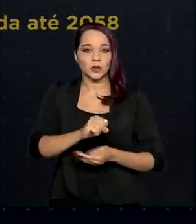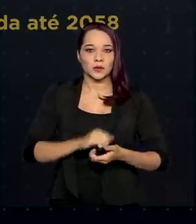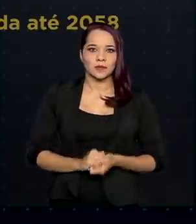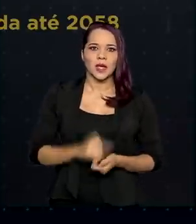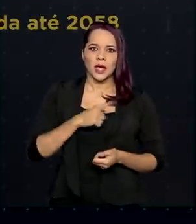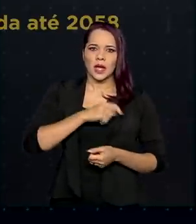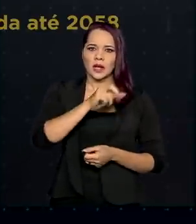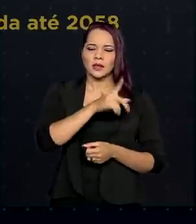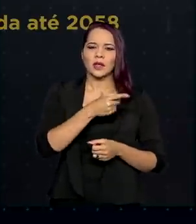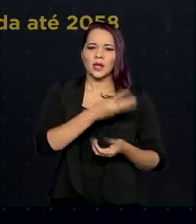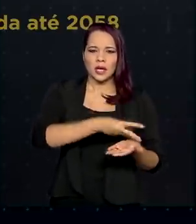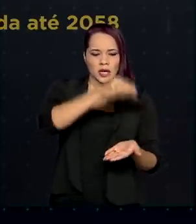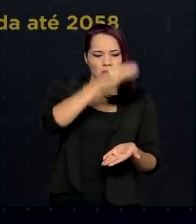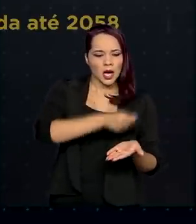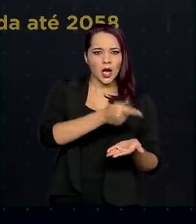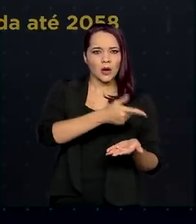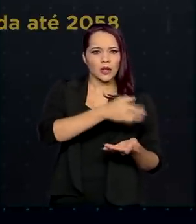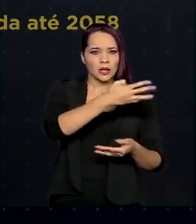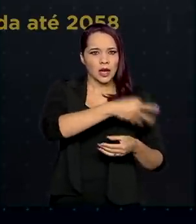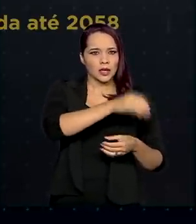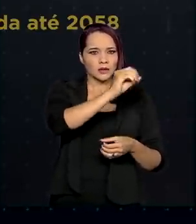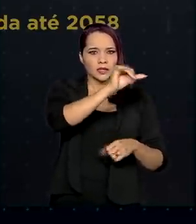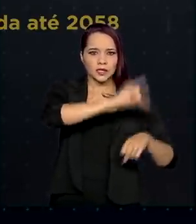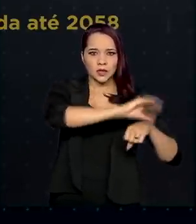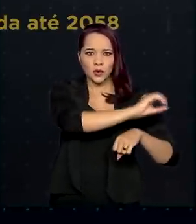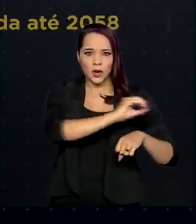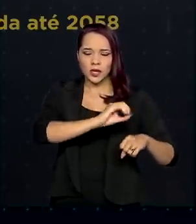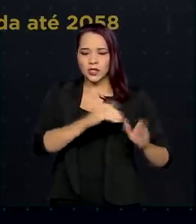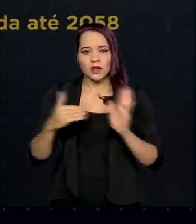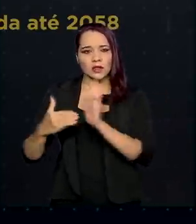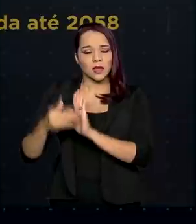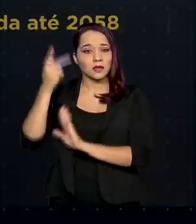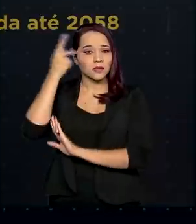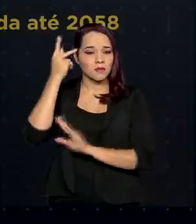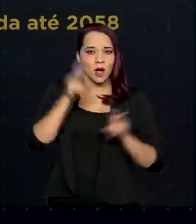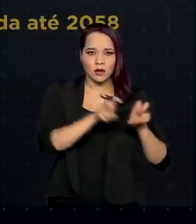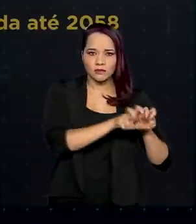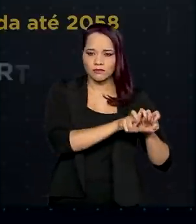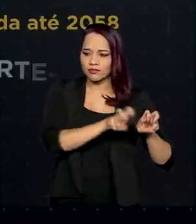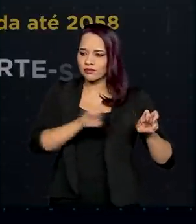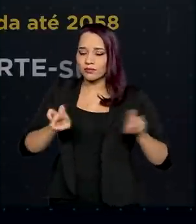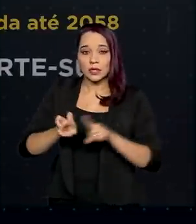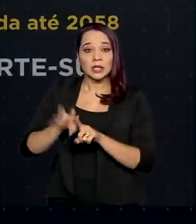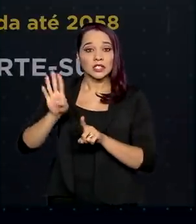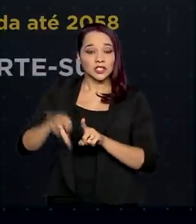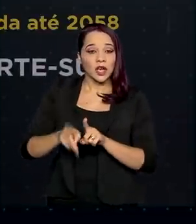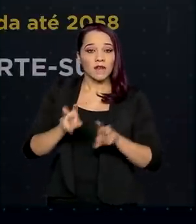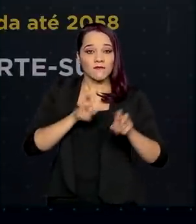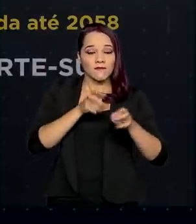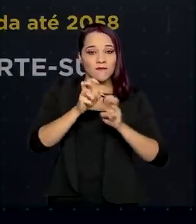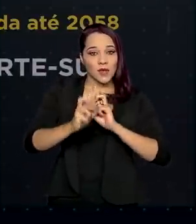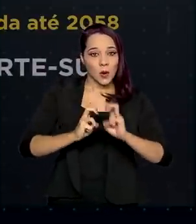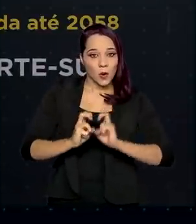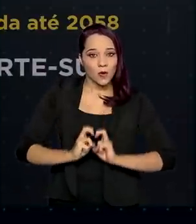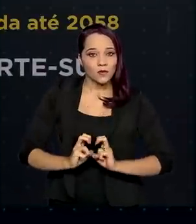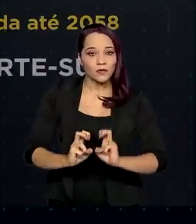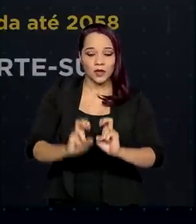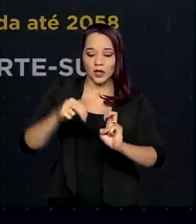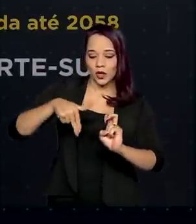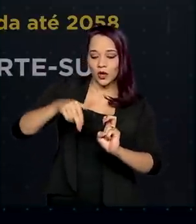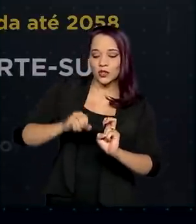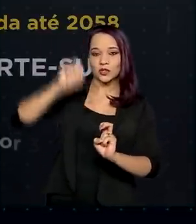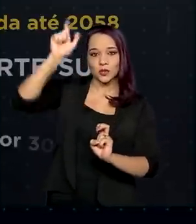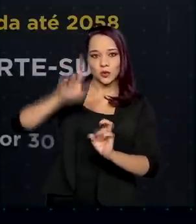de grãos do Centro-Oeste ao Porto de Santos, em São Paulo. Já no caso da Ferrovia Norte-Sul, que teve contrato de 30